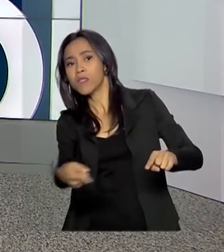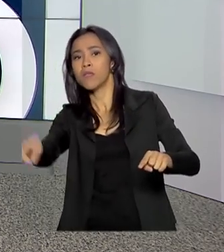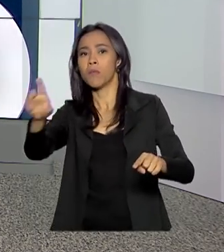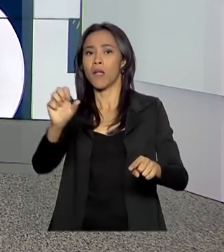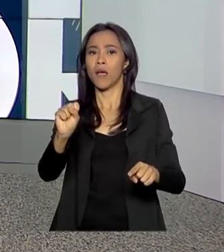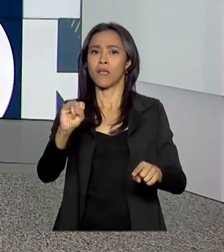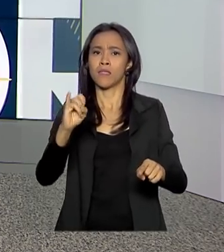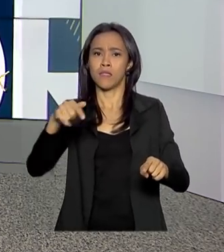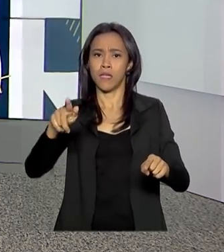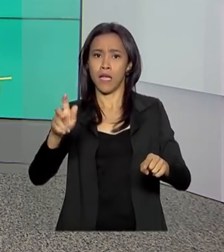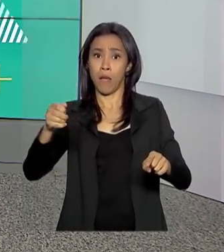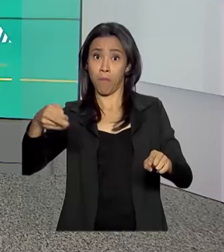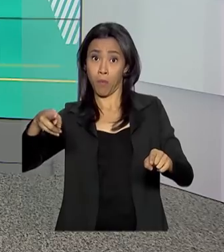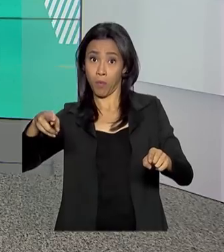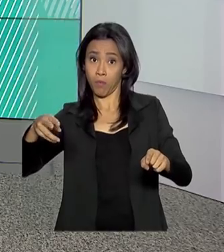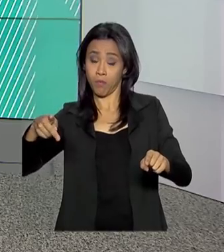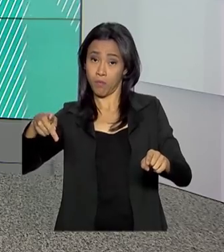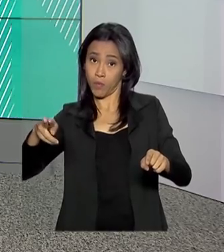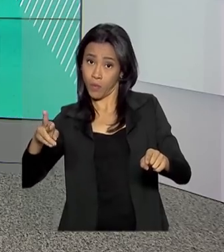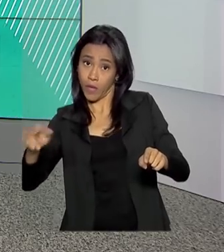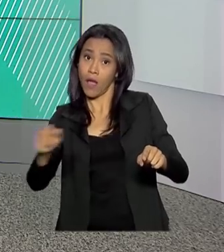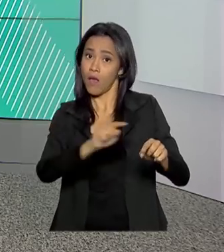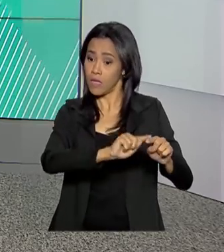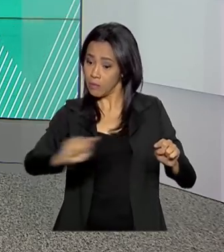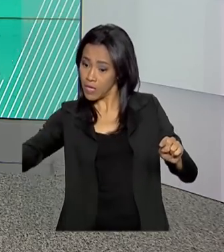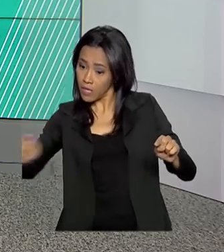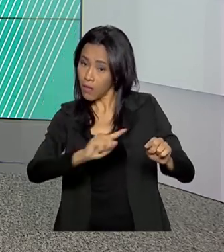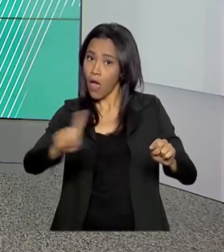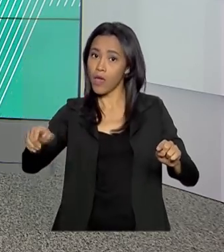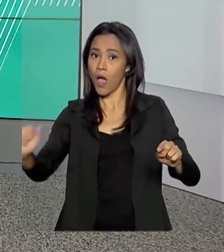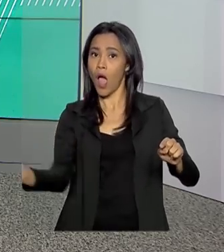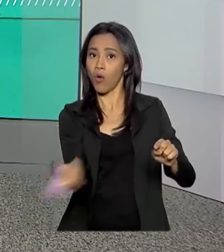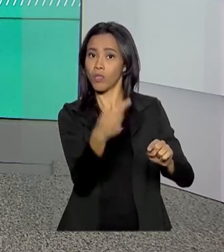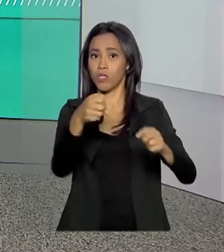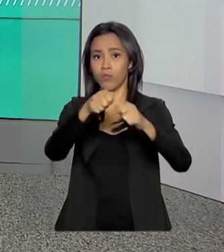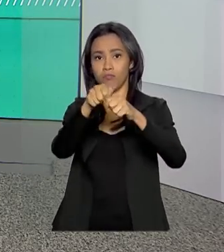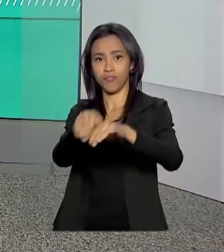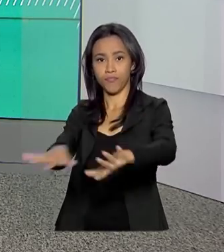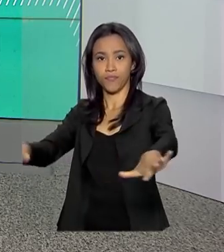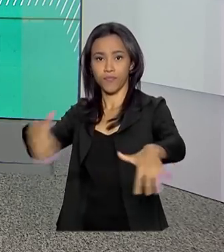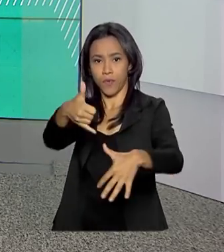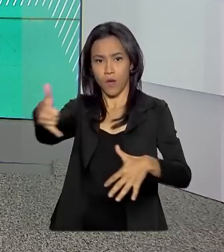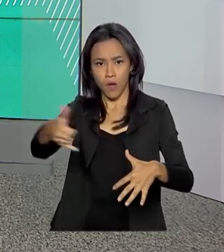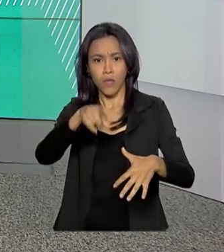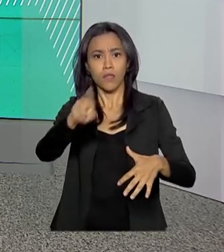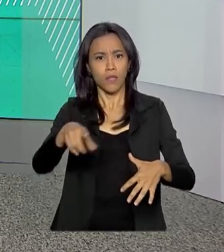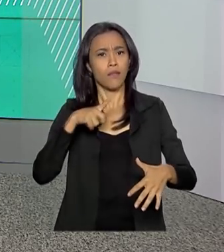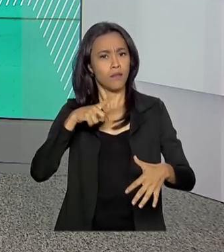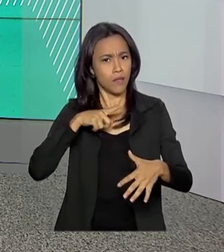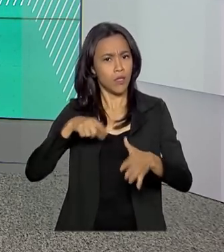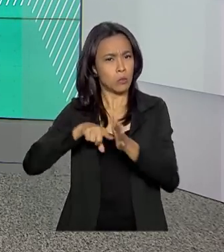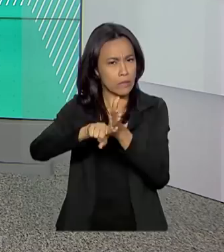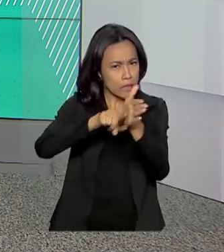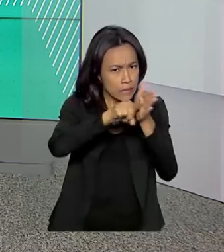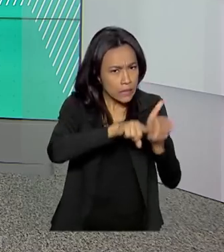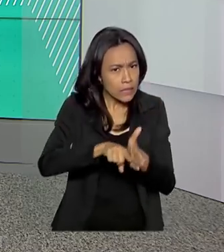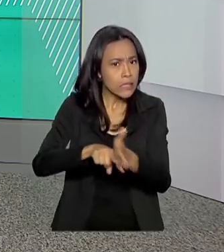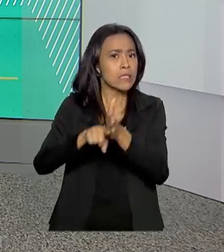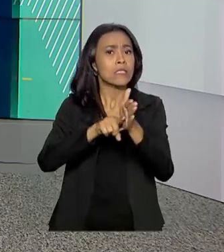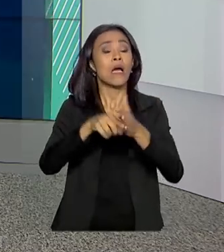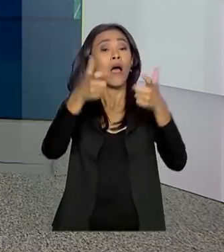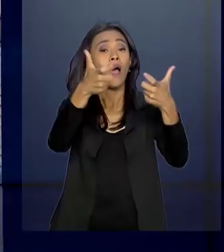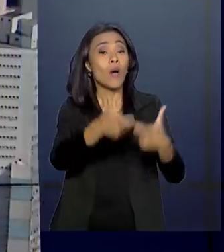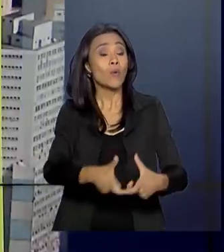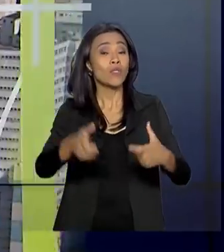teria ocorrido nesse deslocamento. Estão sendo cumpridos dois mandados de busca e apreensão em sedes da empresa grega no Rio de